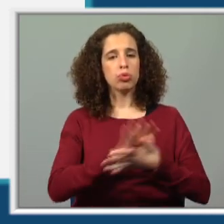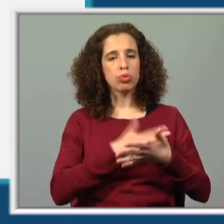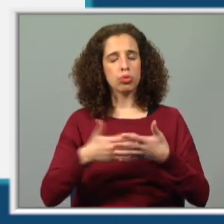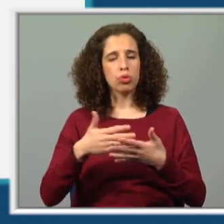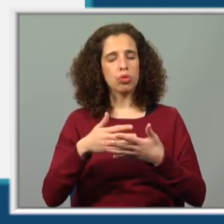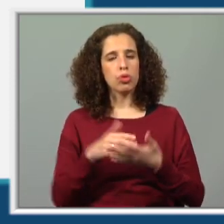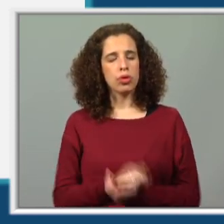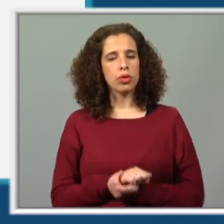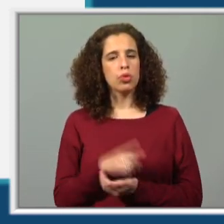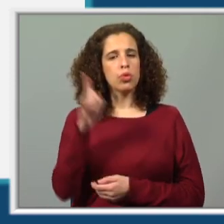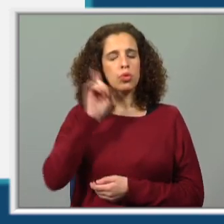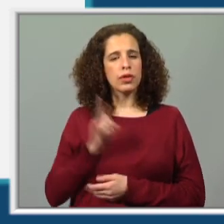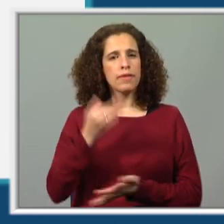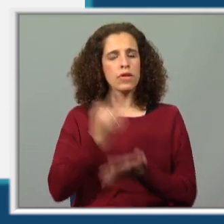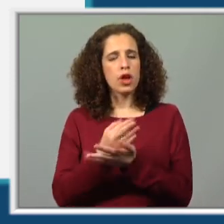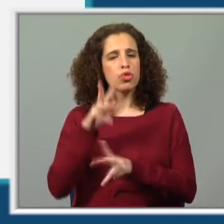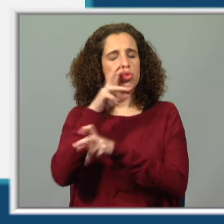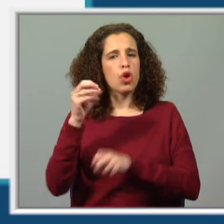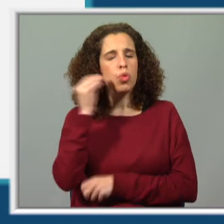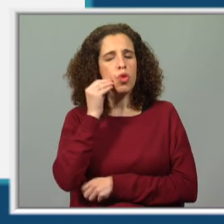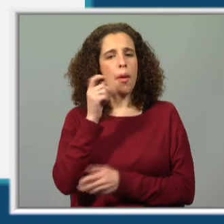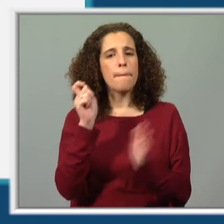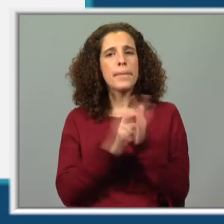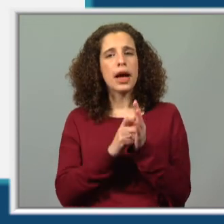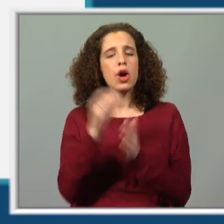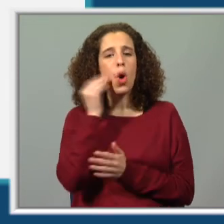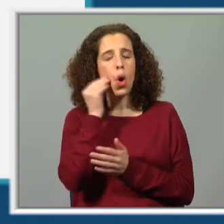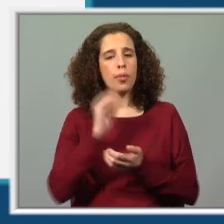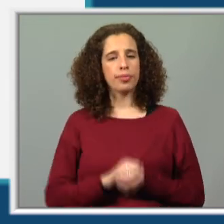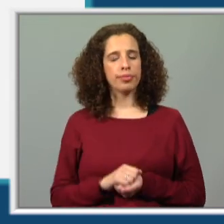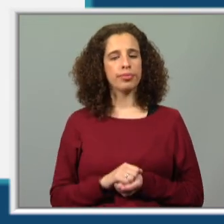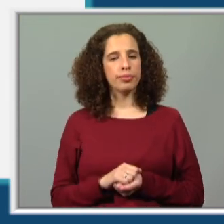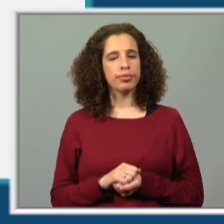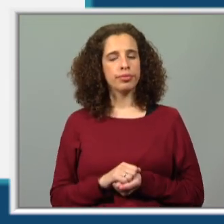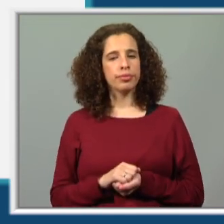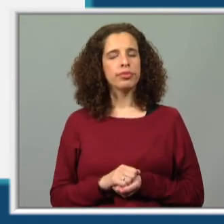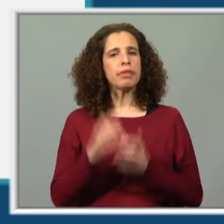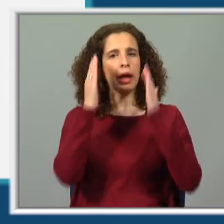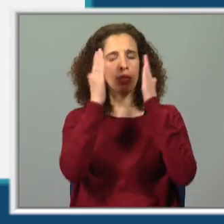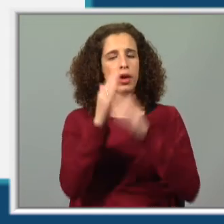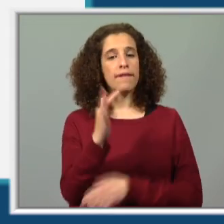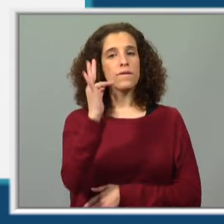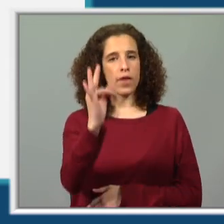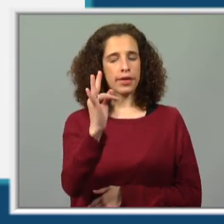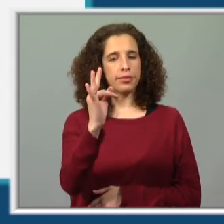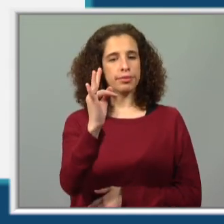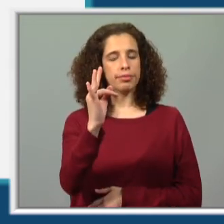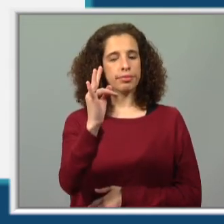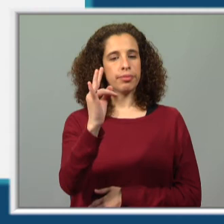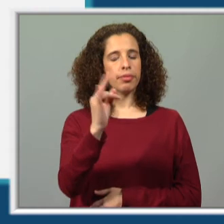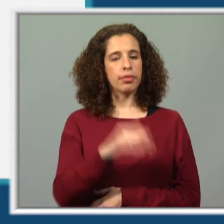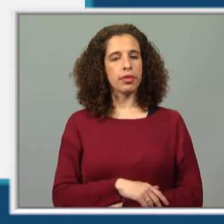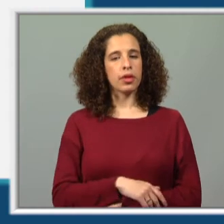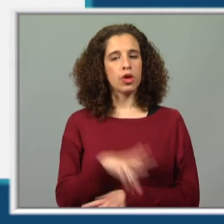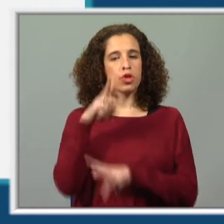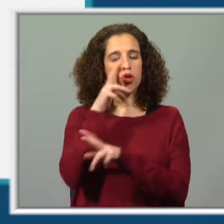um dia que é feriado? Como é que ele é marcado? Com? Muito bem, estavam atentos, com um F. Onde